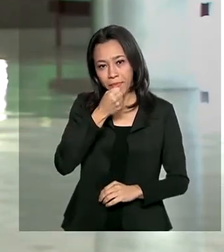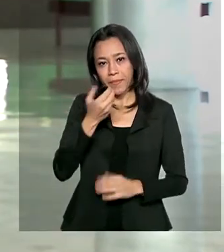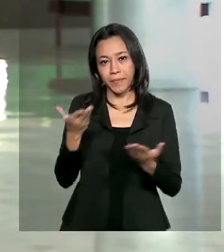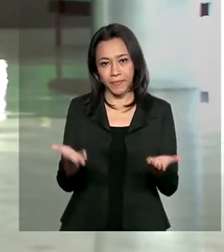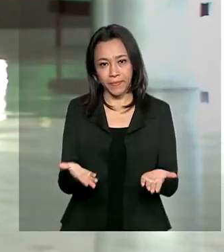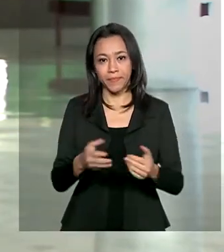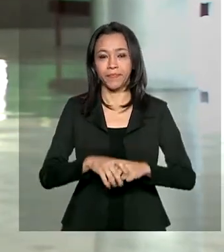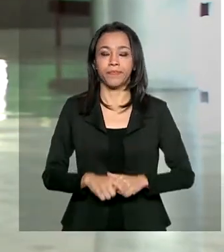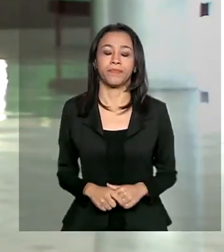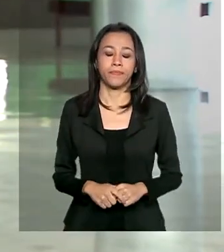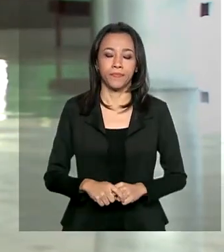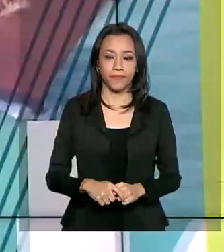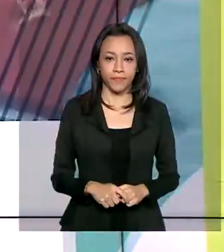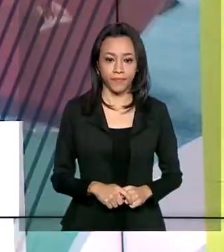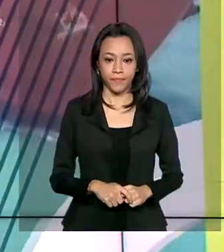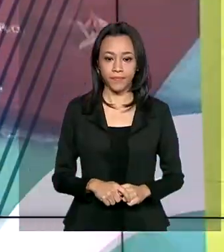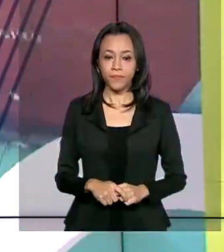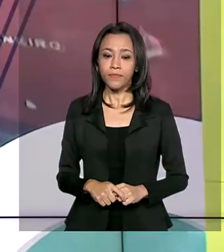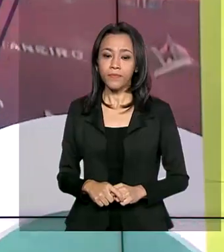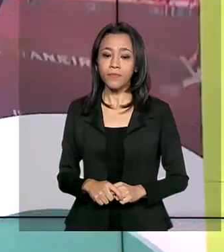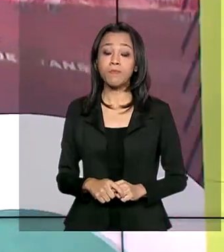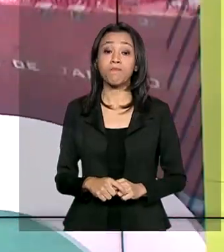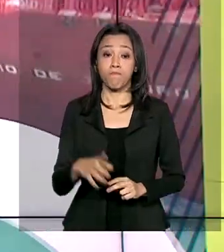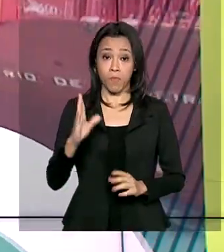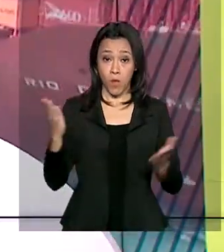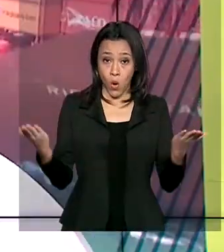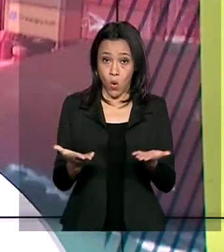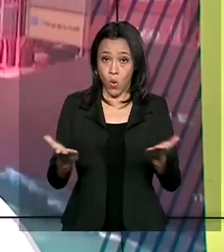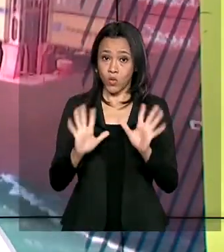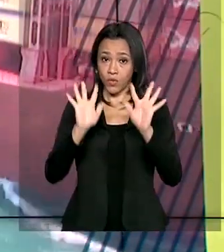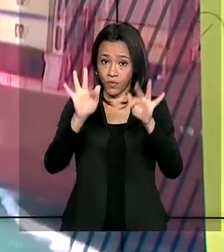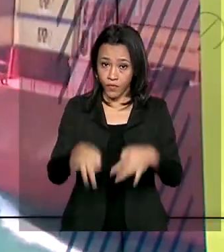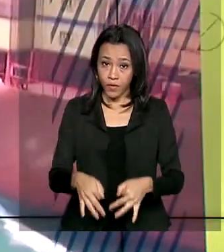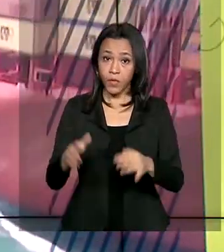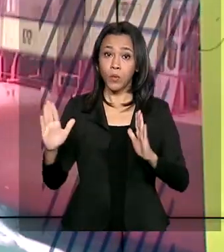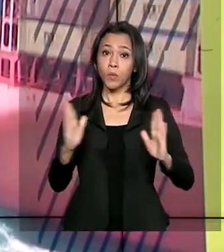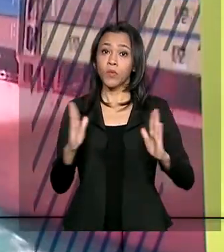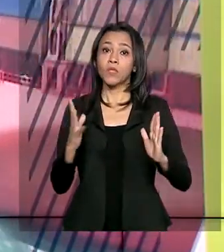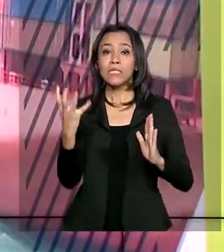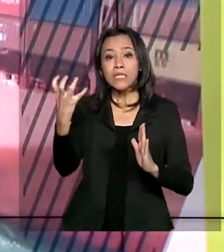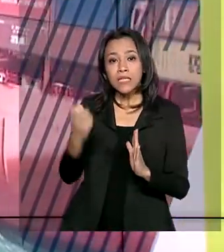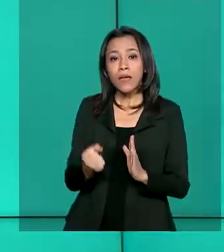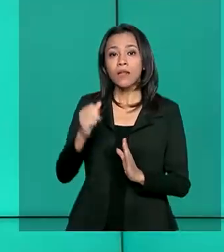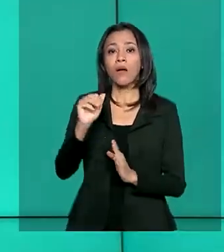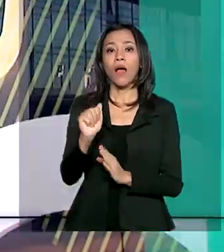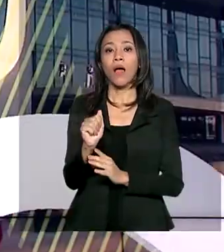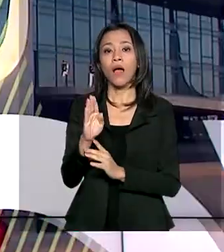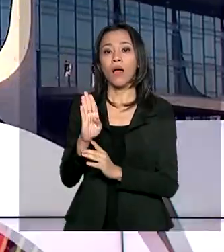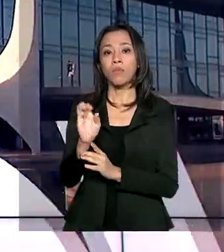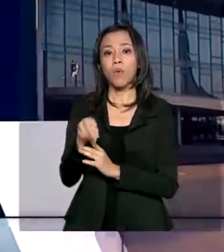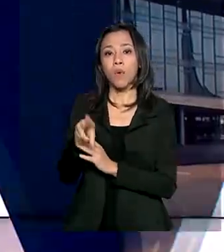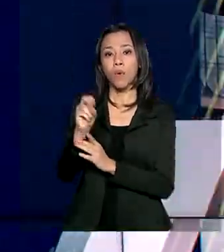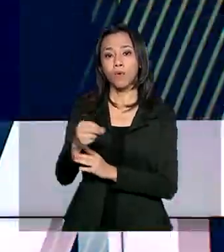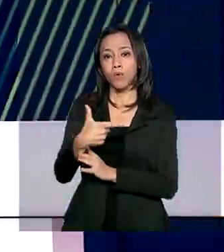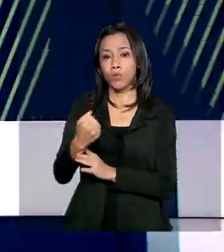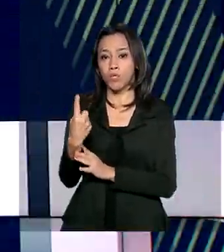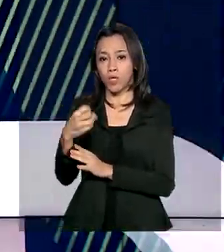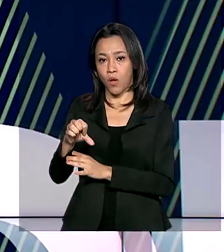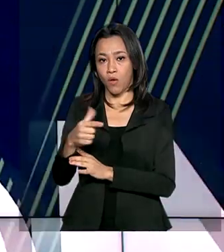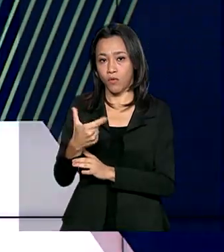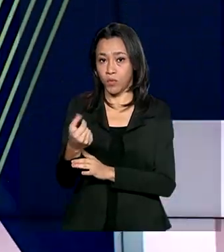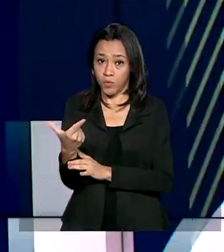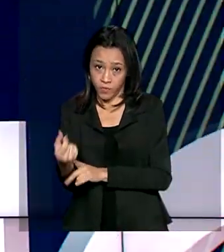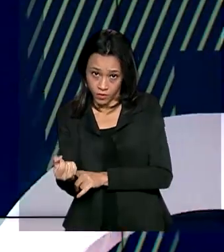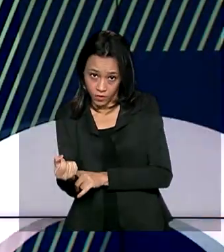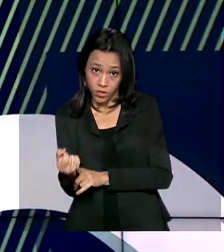para o Governo Agora. E termina hoje o prazo para o saque do abono salarial 2019-2020.